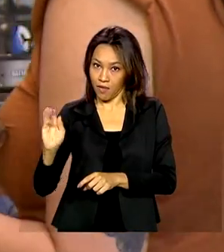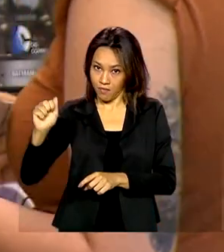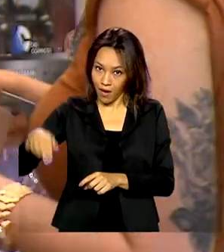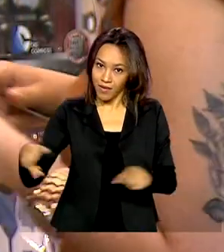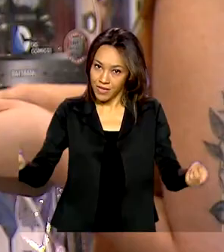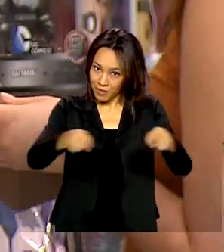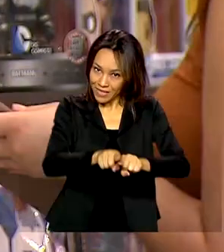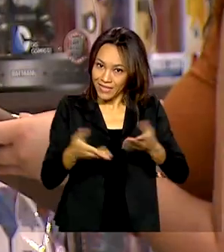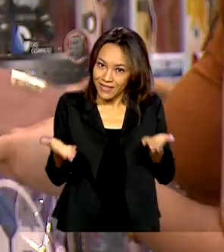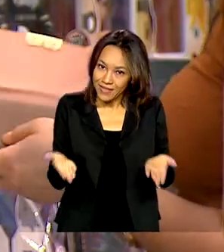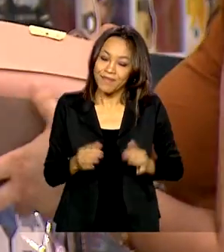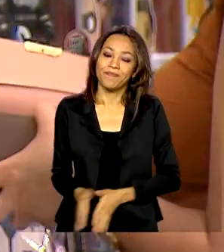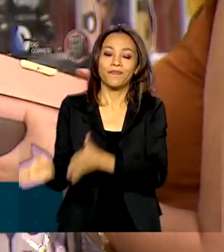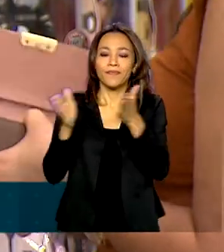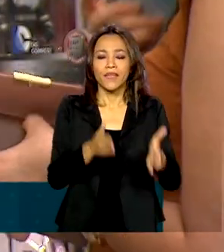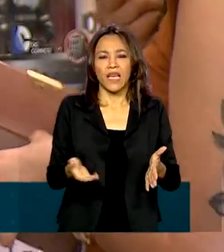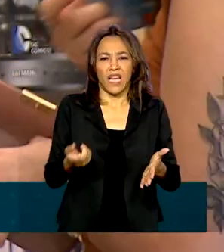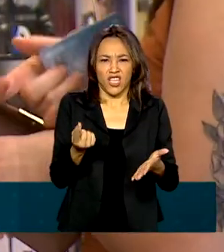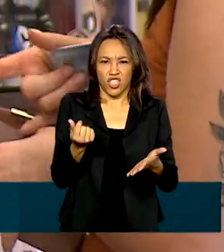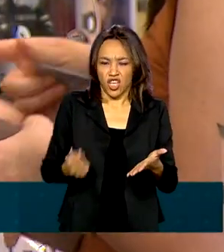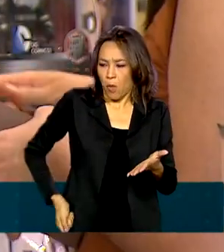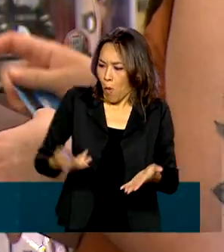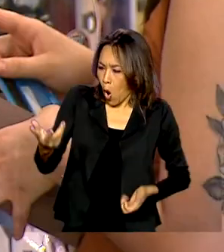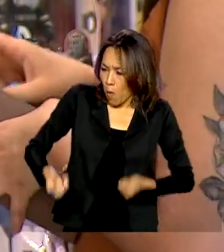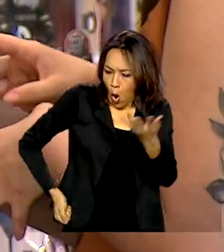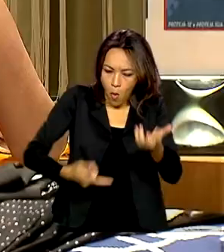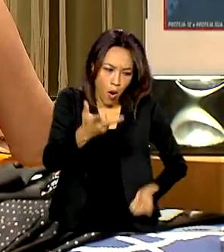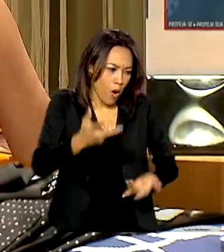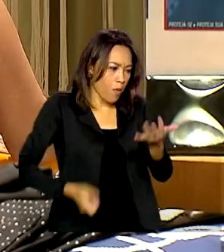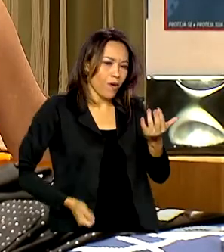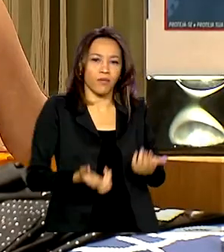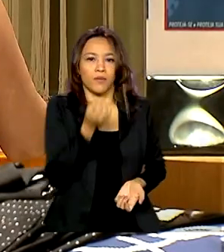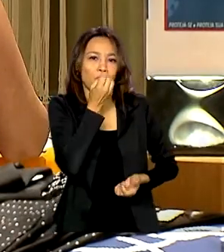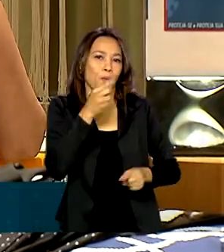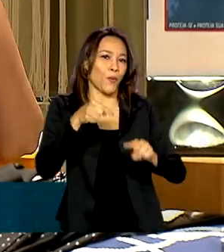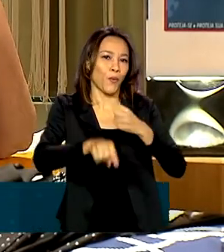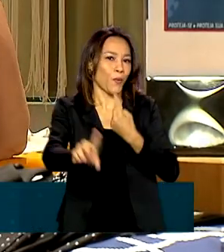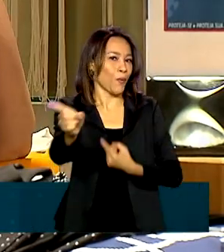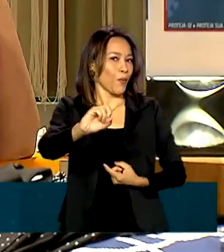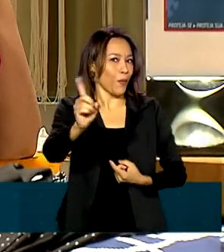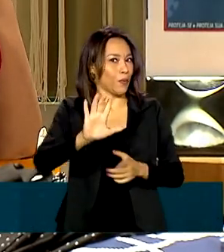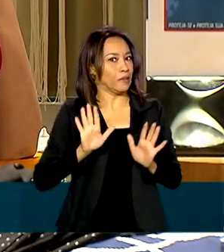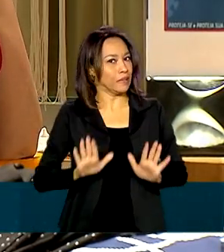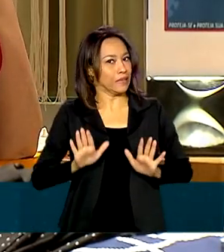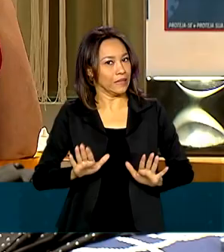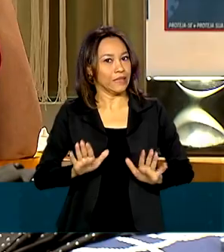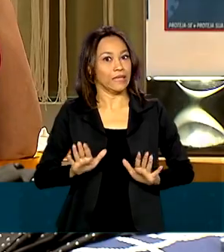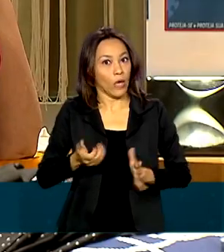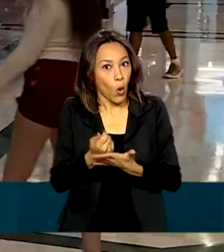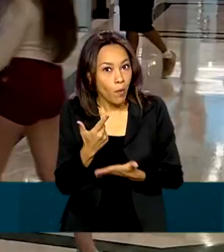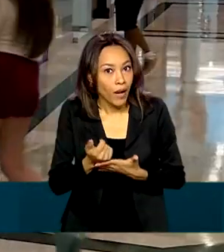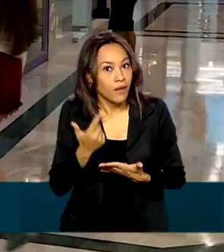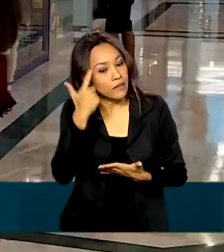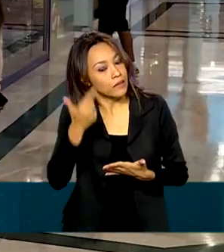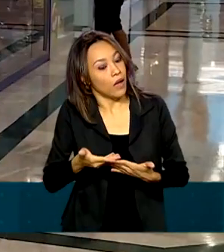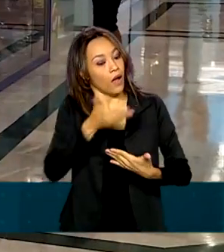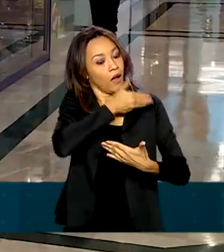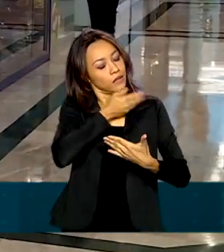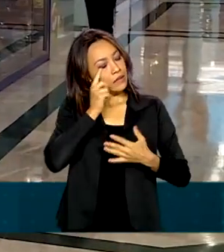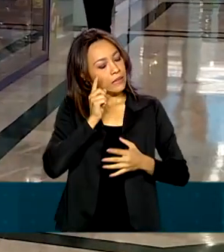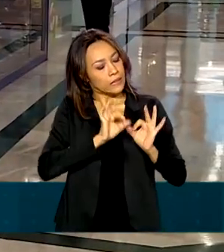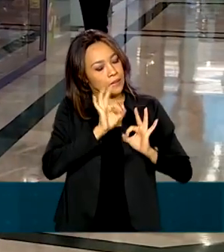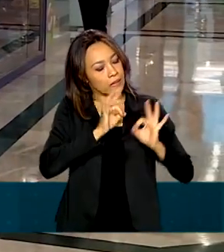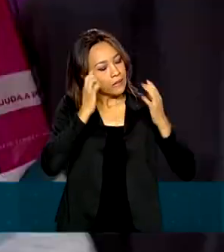Gastar mais do que se ganha nunca foi um bom negócio. Na hora de consumir, é preciso planejamento